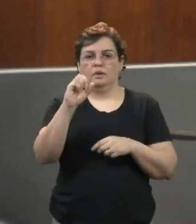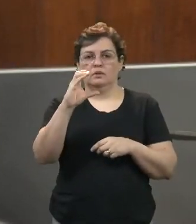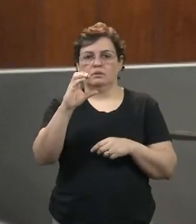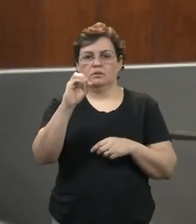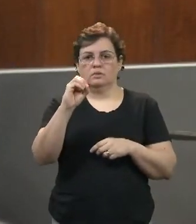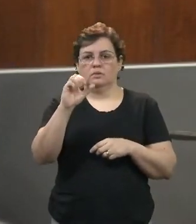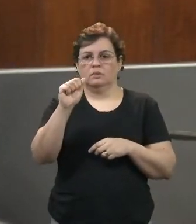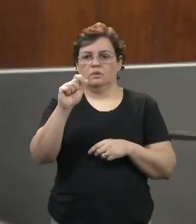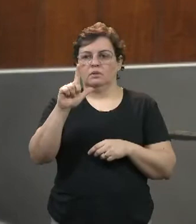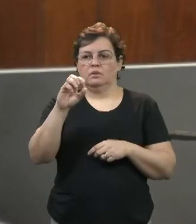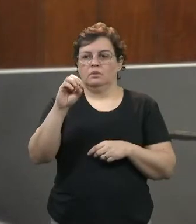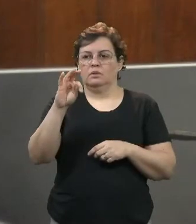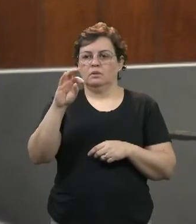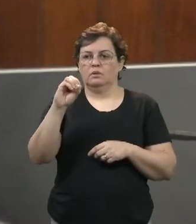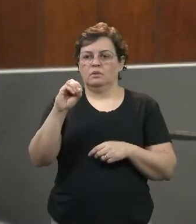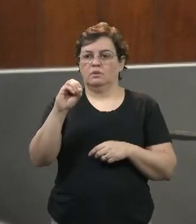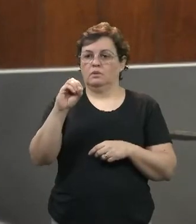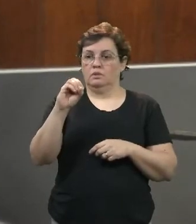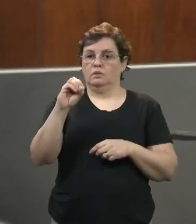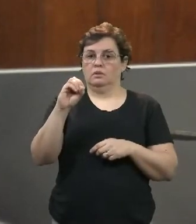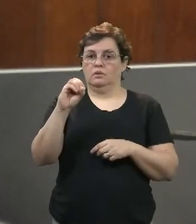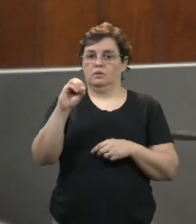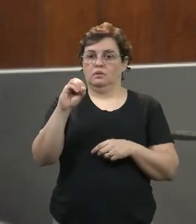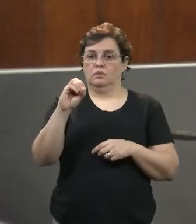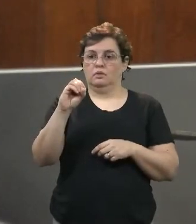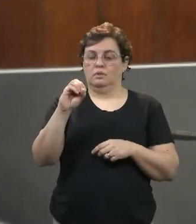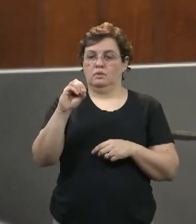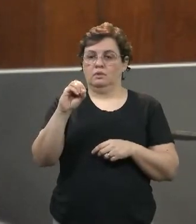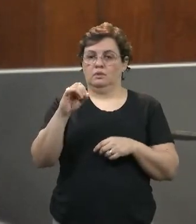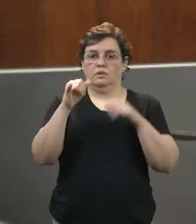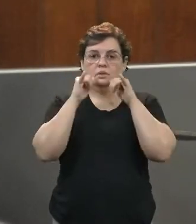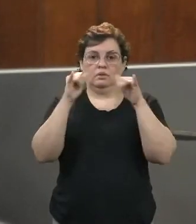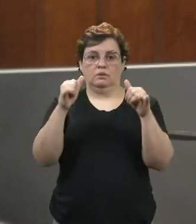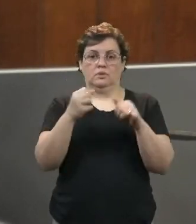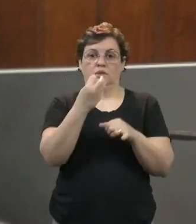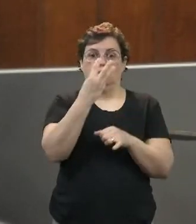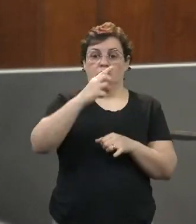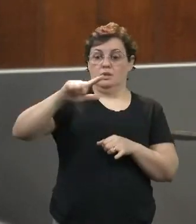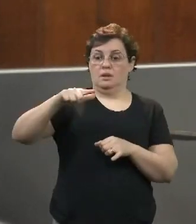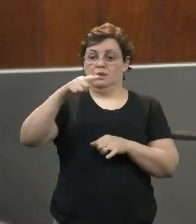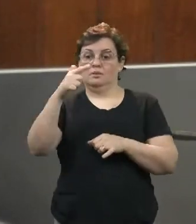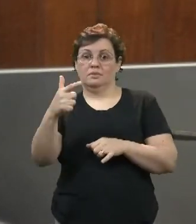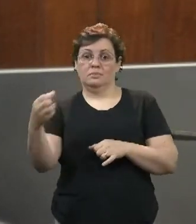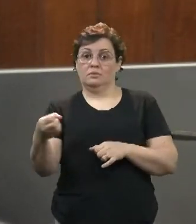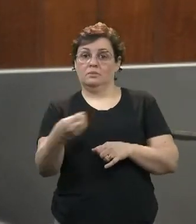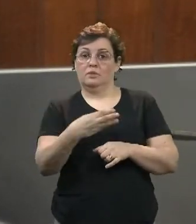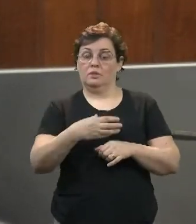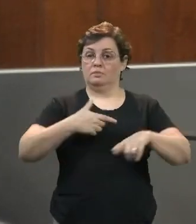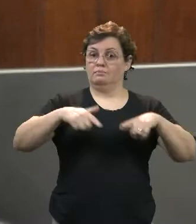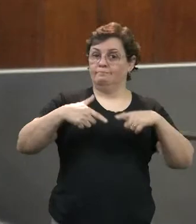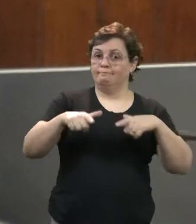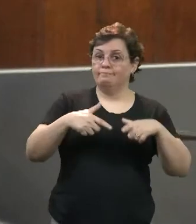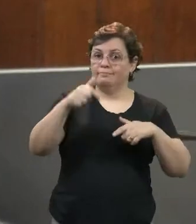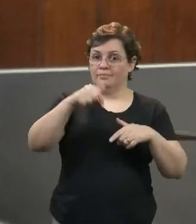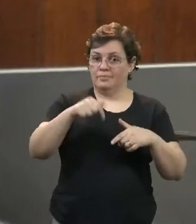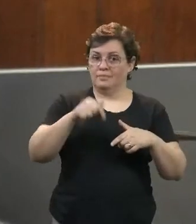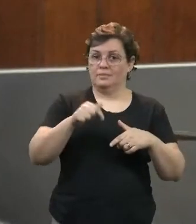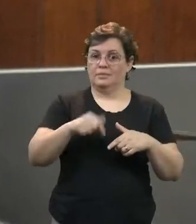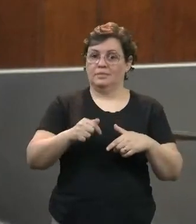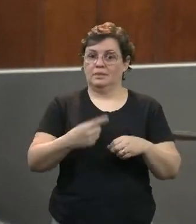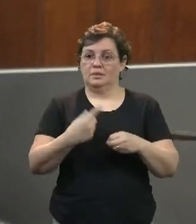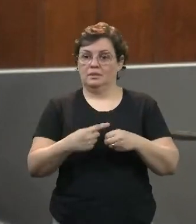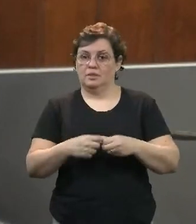3.600 novos empregos aqui na nossa cidade, o que vai impulsionar a economia do nosso